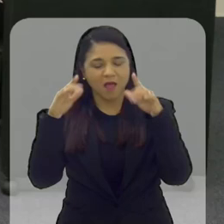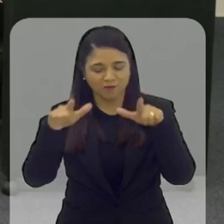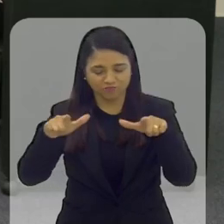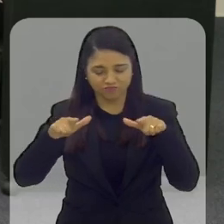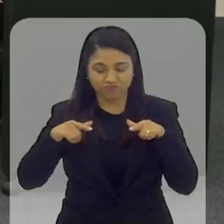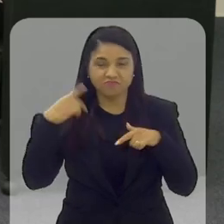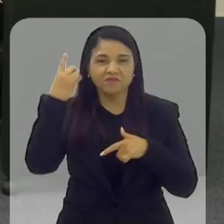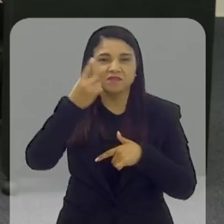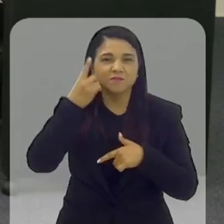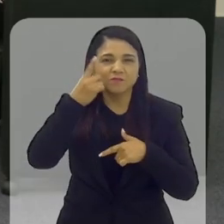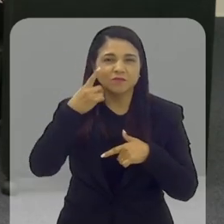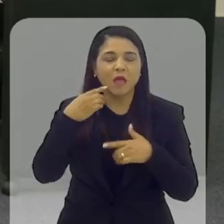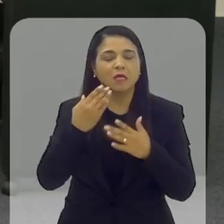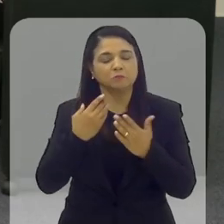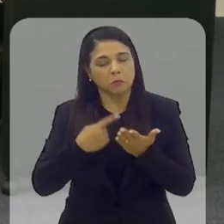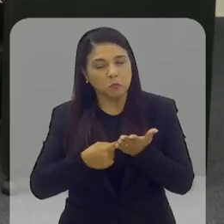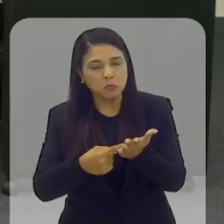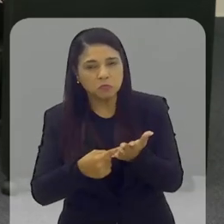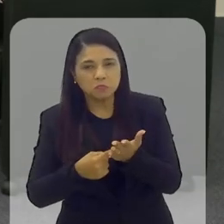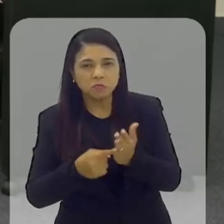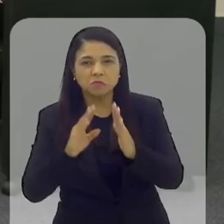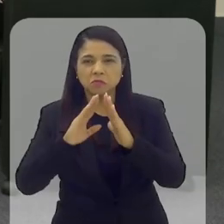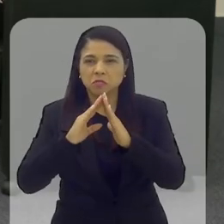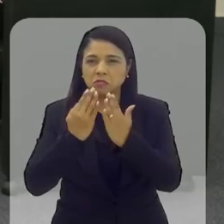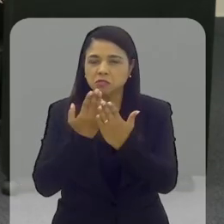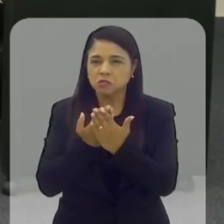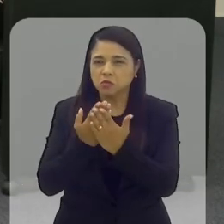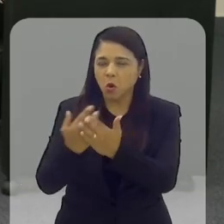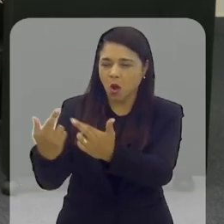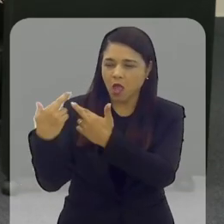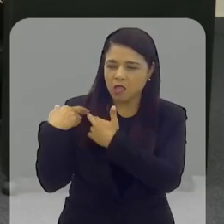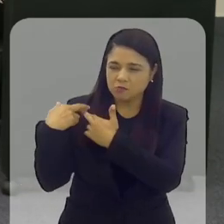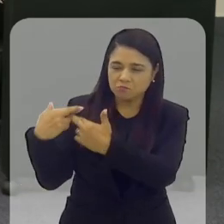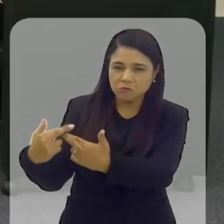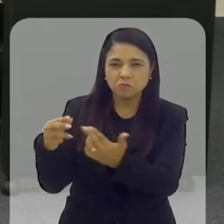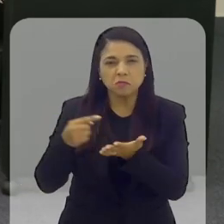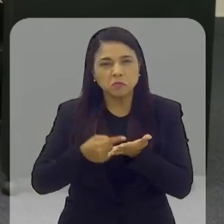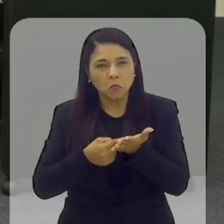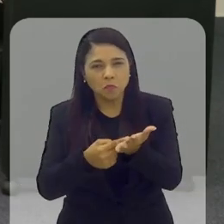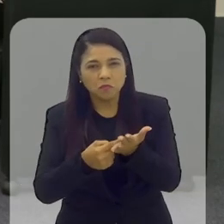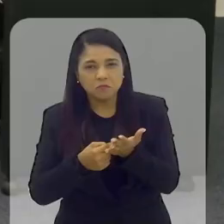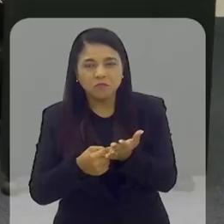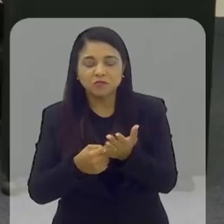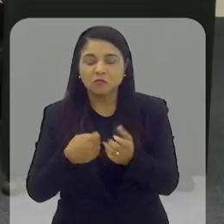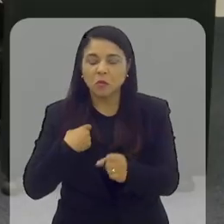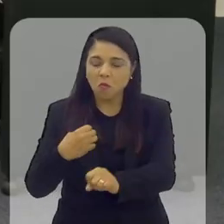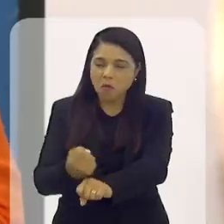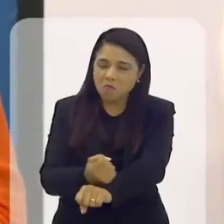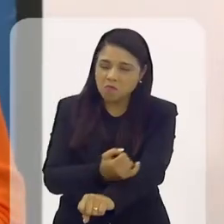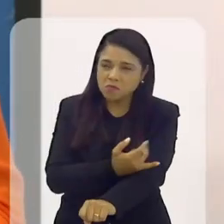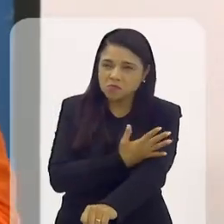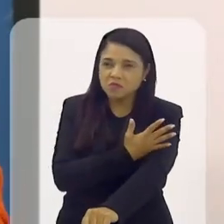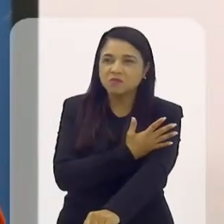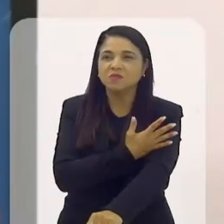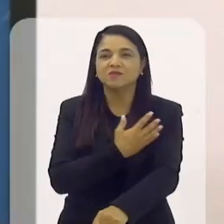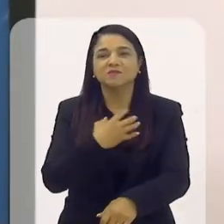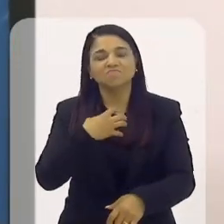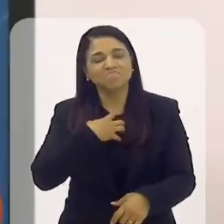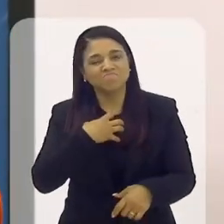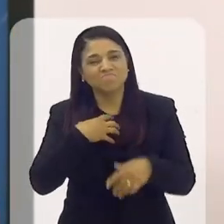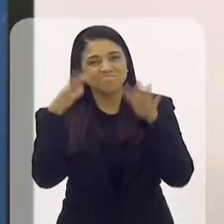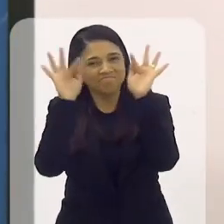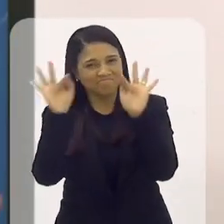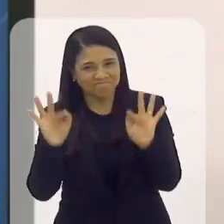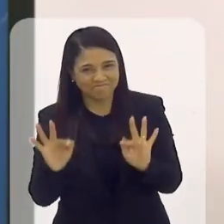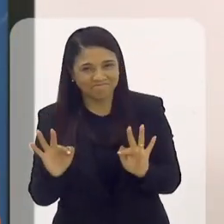nossa atuação na escola, nosso comprometimento, responsabilidade, e isso me emocionou muito. E foram duas situações,